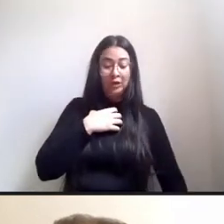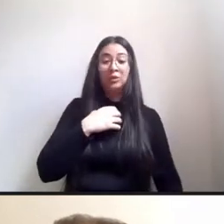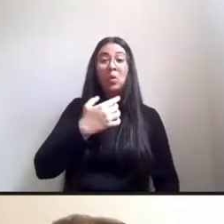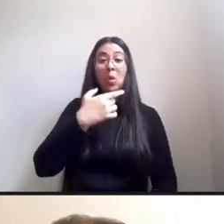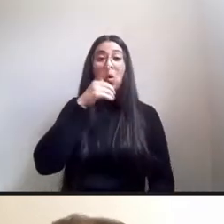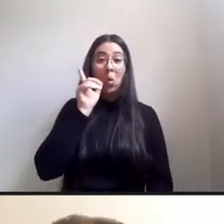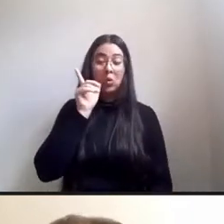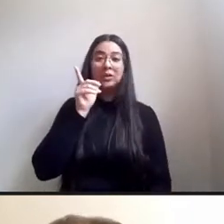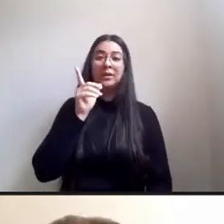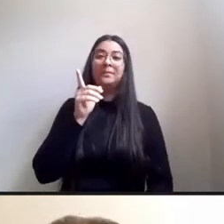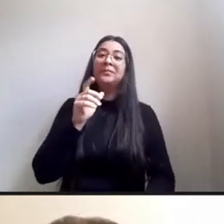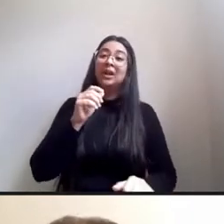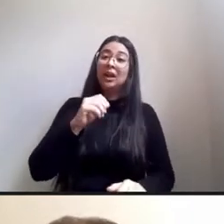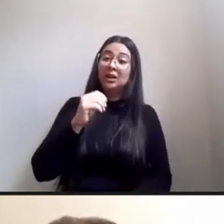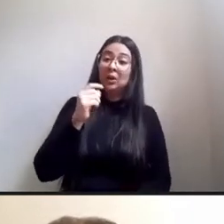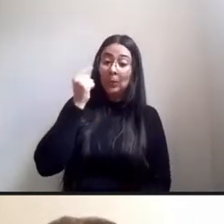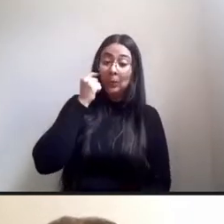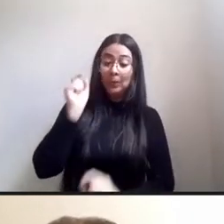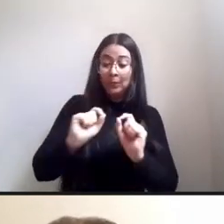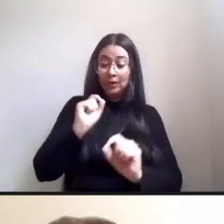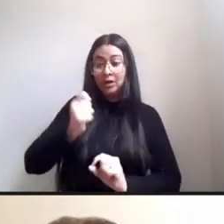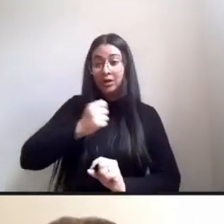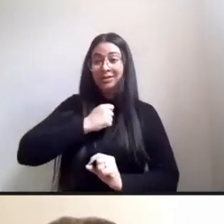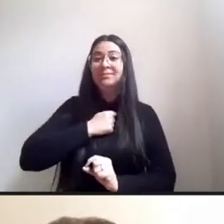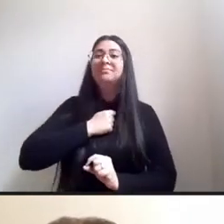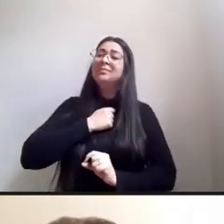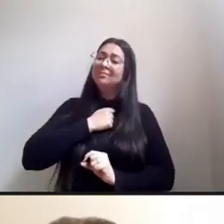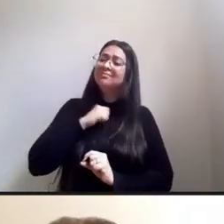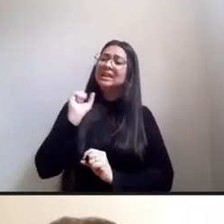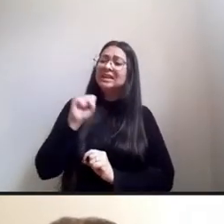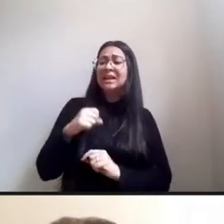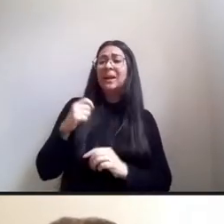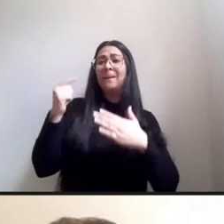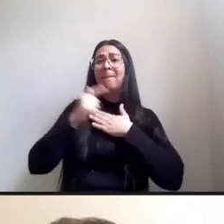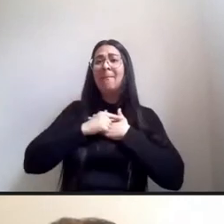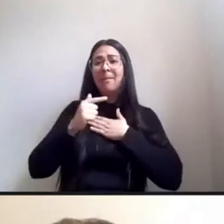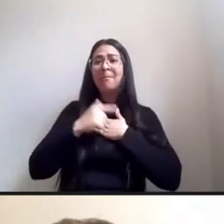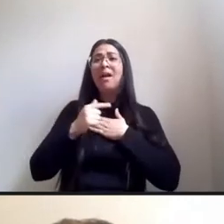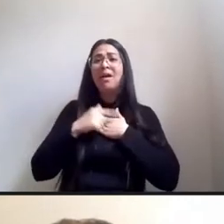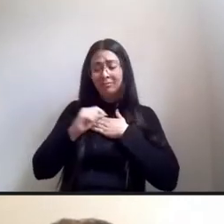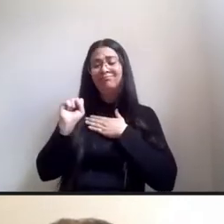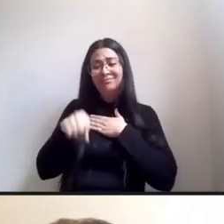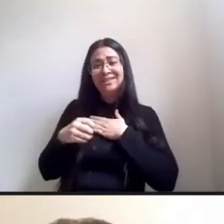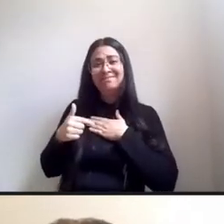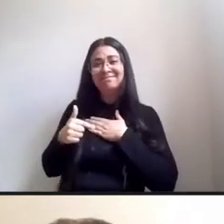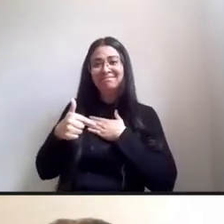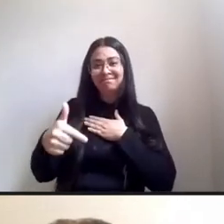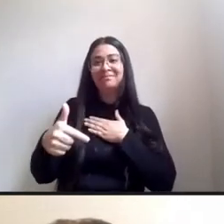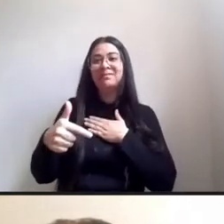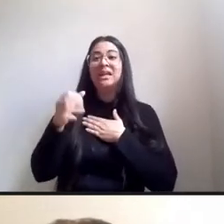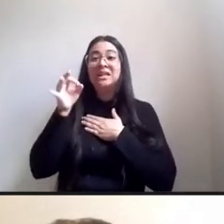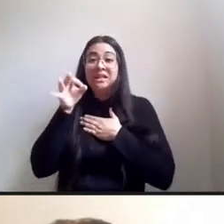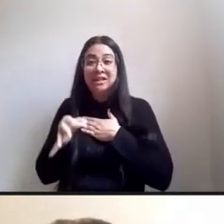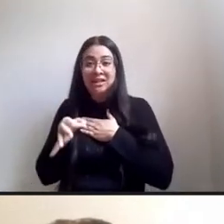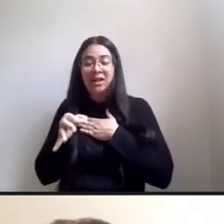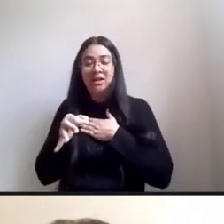tem tem desempenhado bem o papel até aqui de manter uma escuta aberta mas não